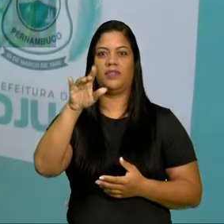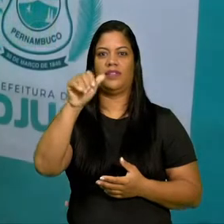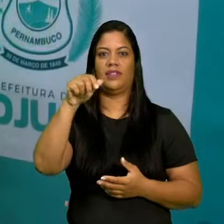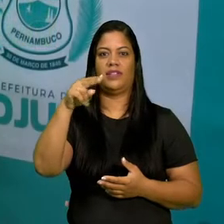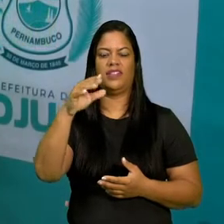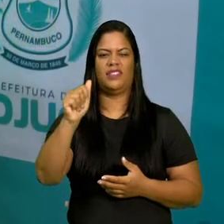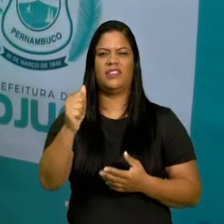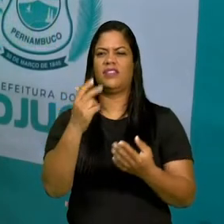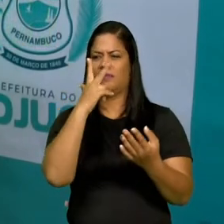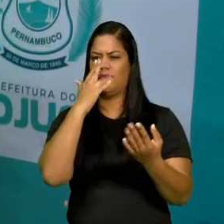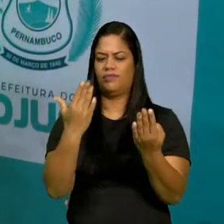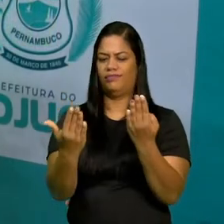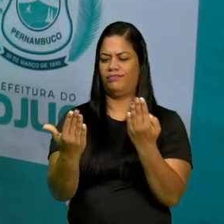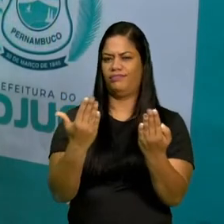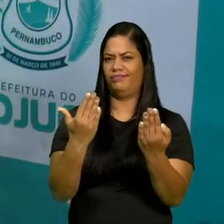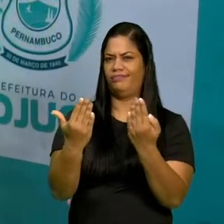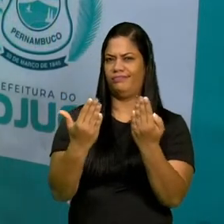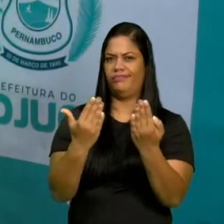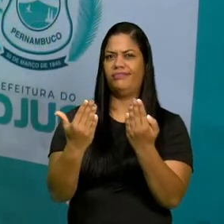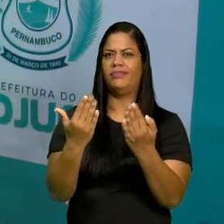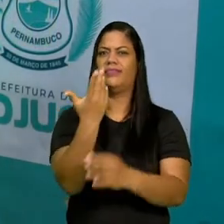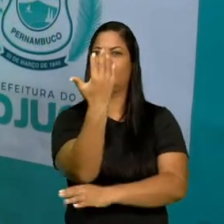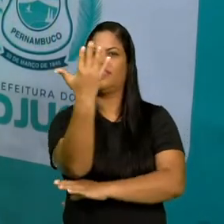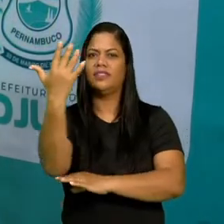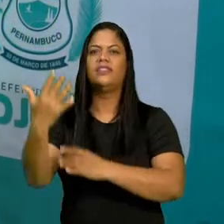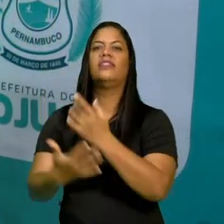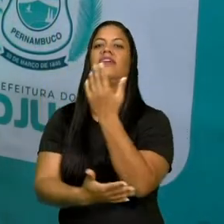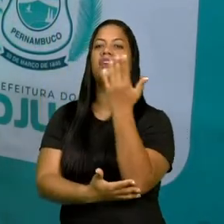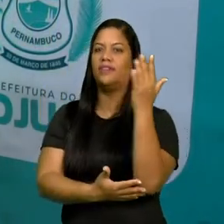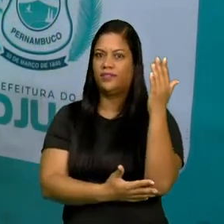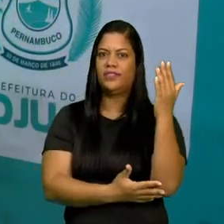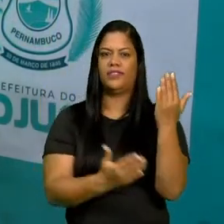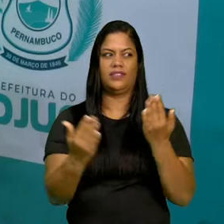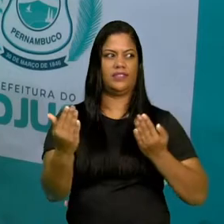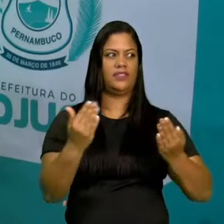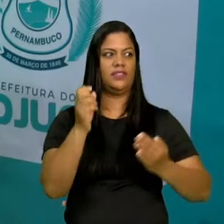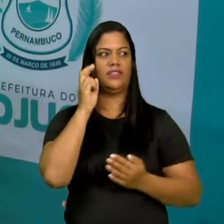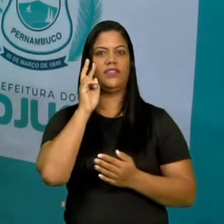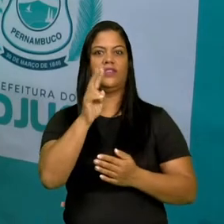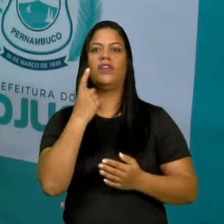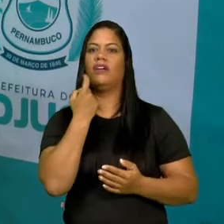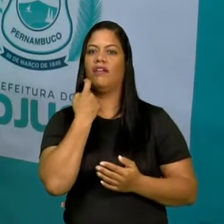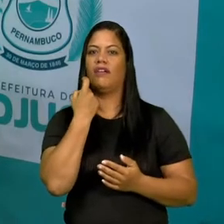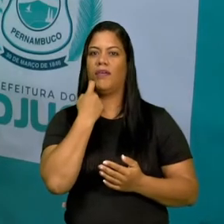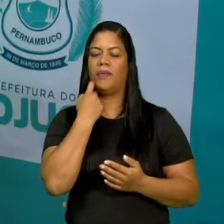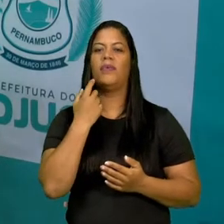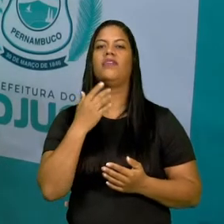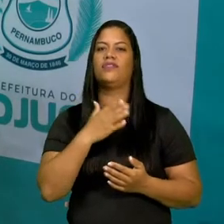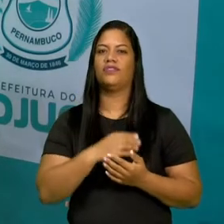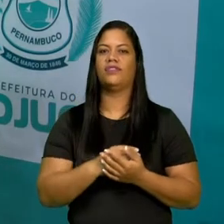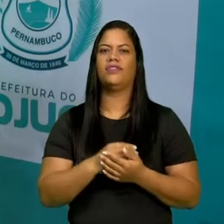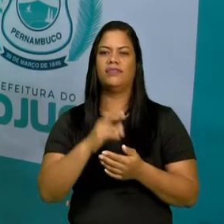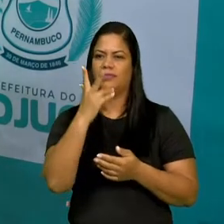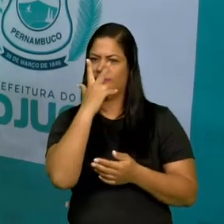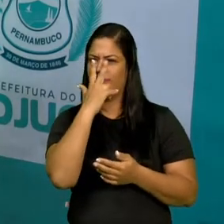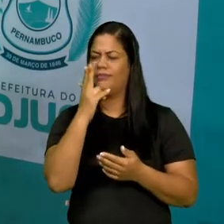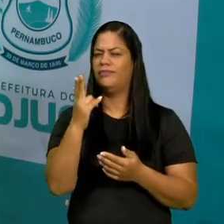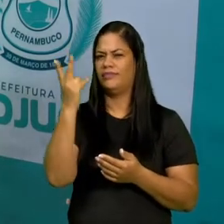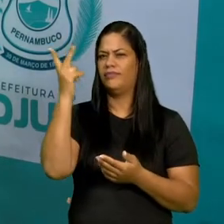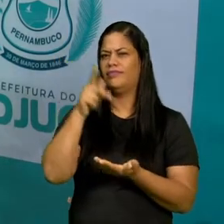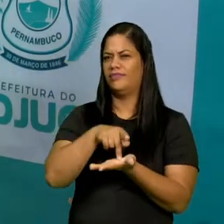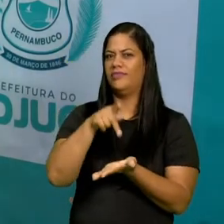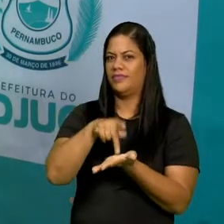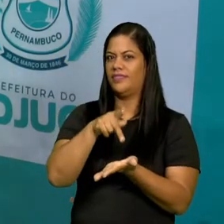um pouco semelhantes à natureza. É o caso que a gente vê aqui, essa figura do peixe, né? Ele já está bem semelhante a um peixe